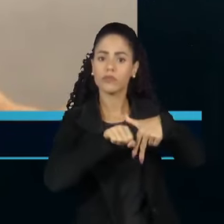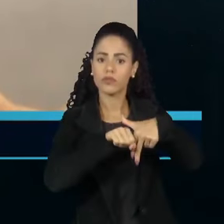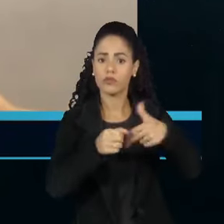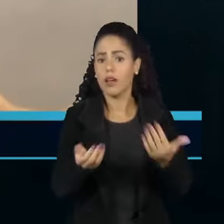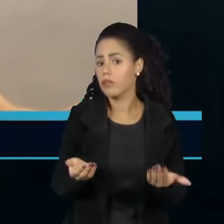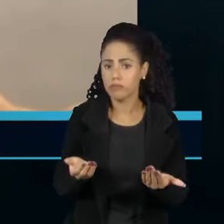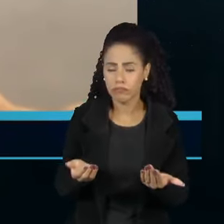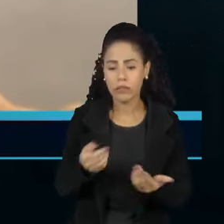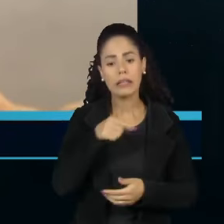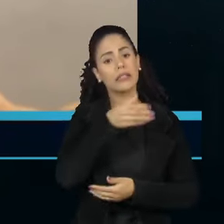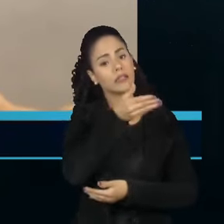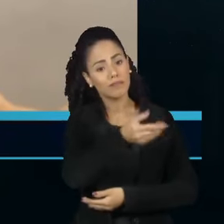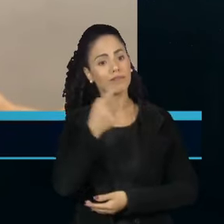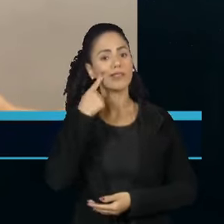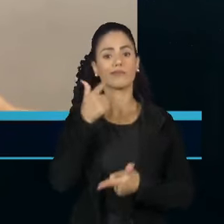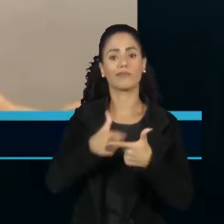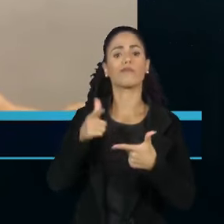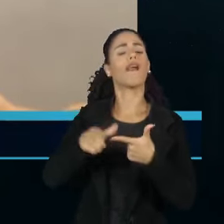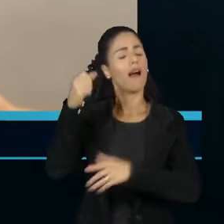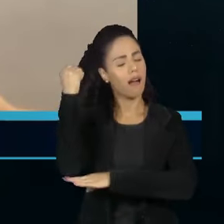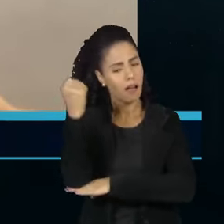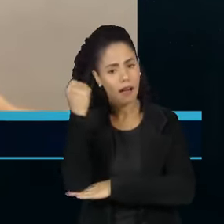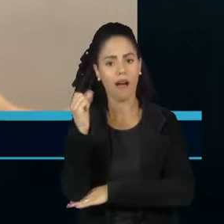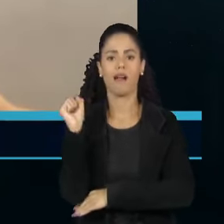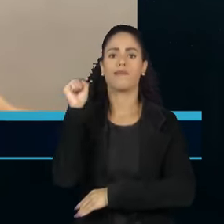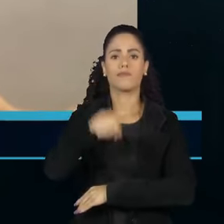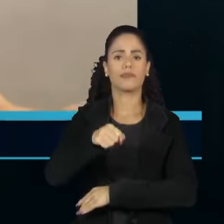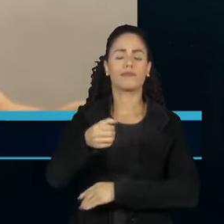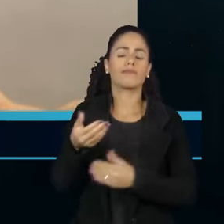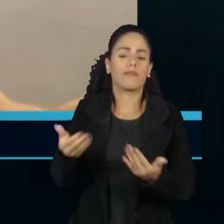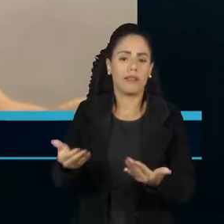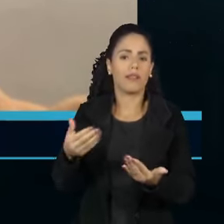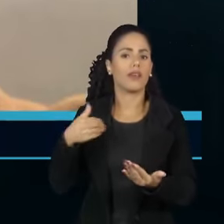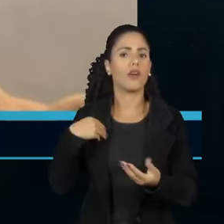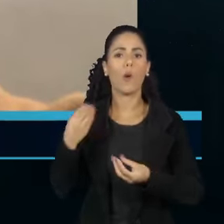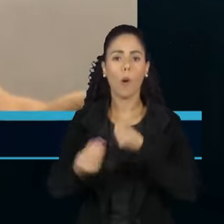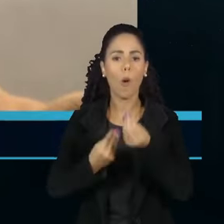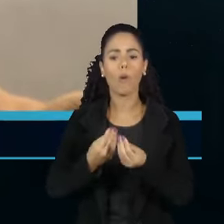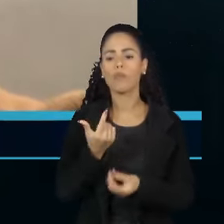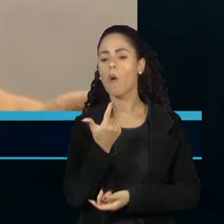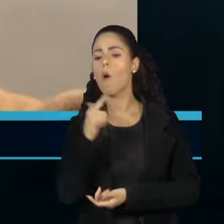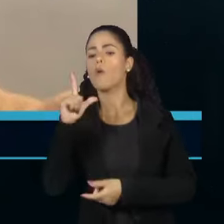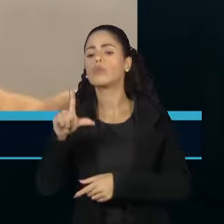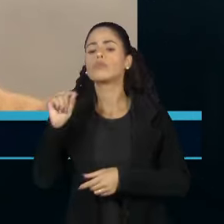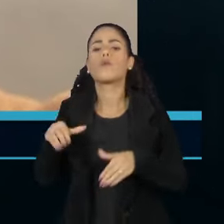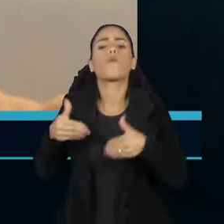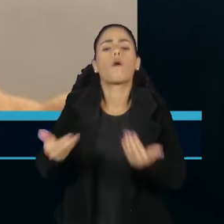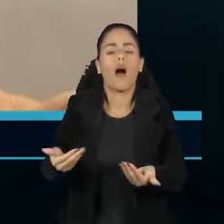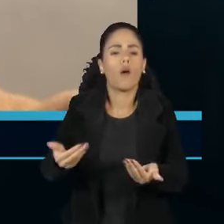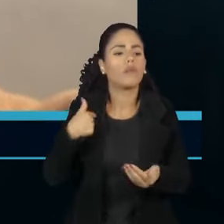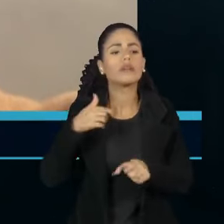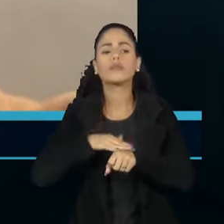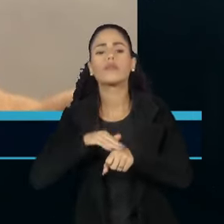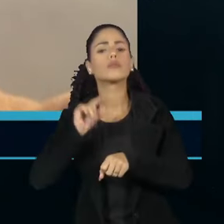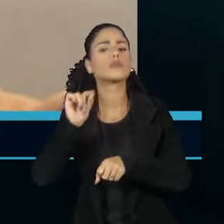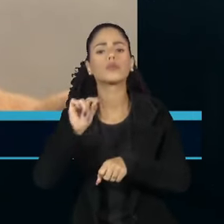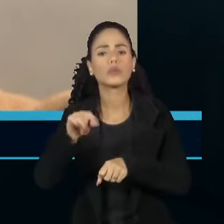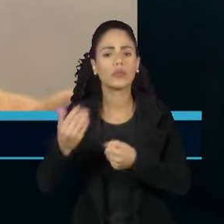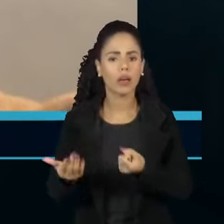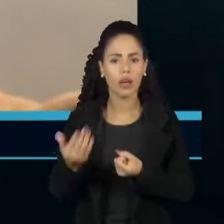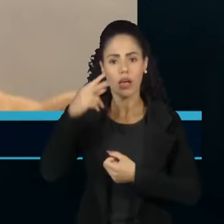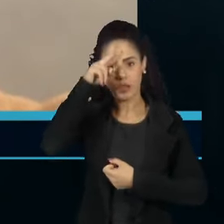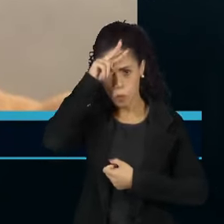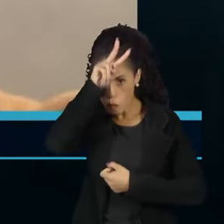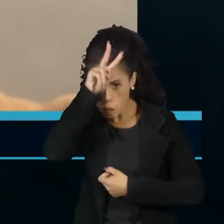México. Esse fato é gravíssimo e não havia outra alternativa, senão o México romper